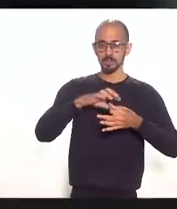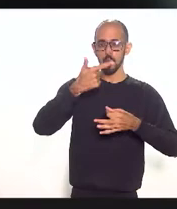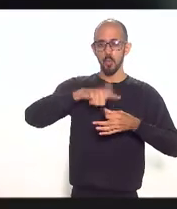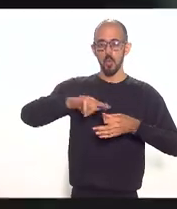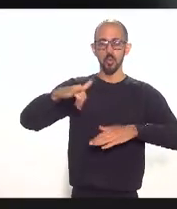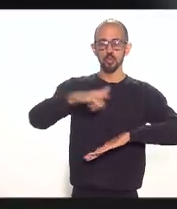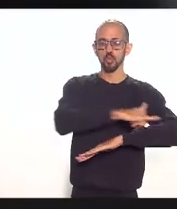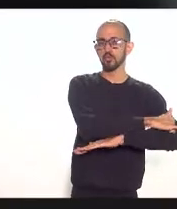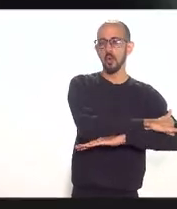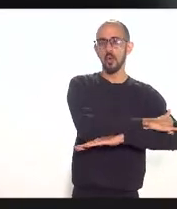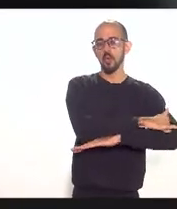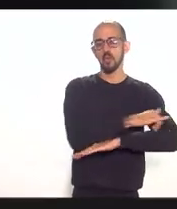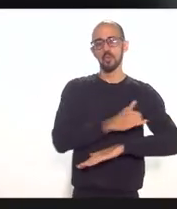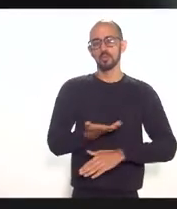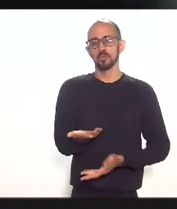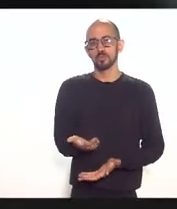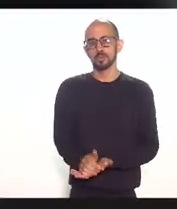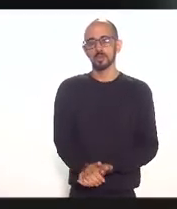forma